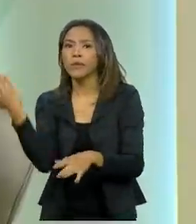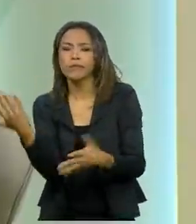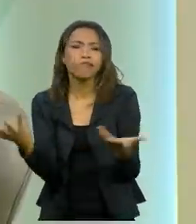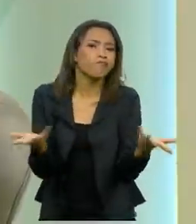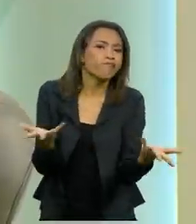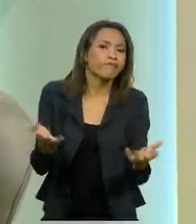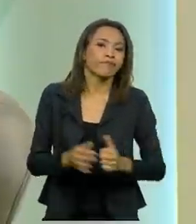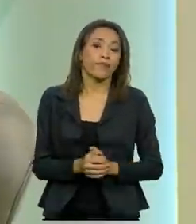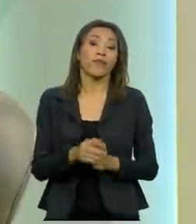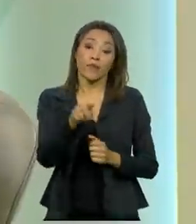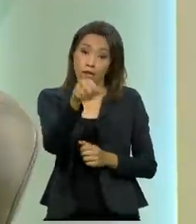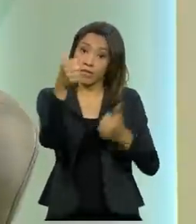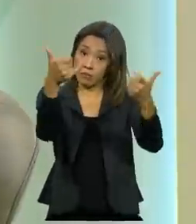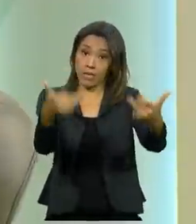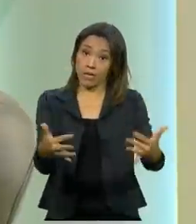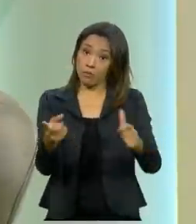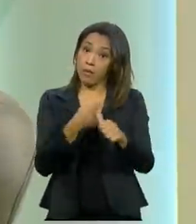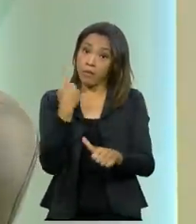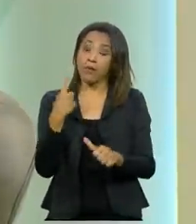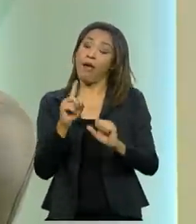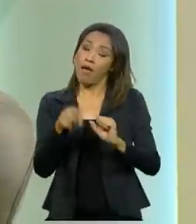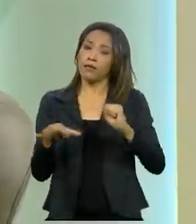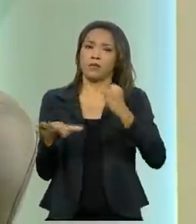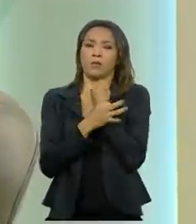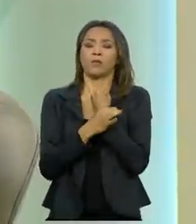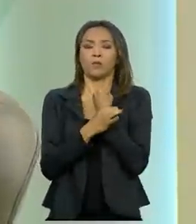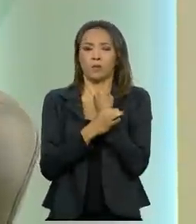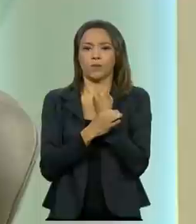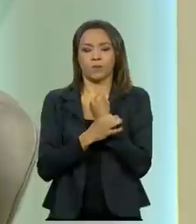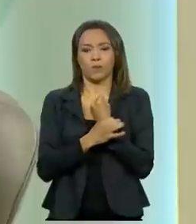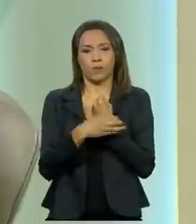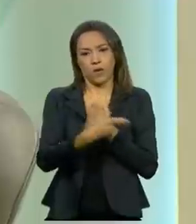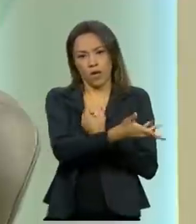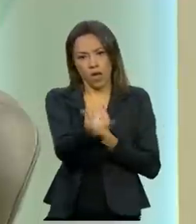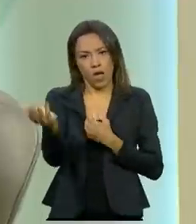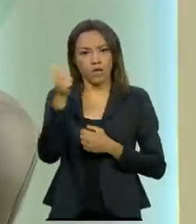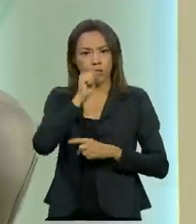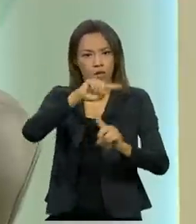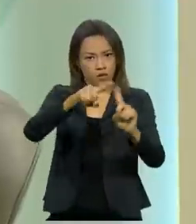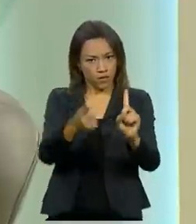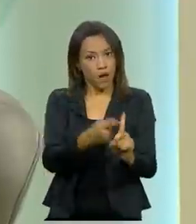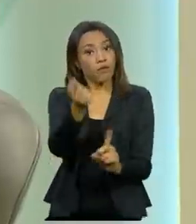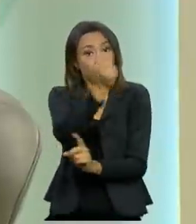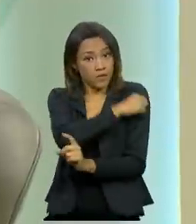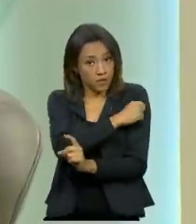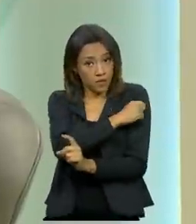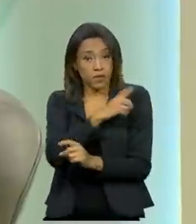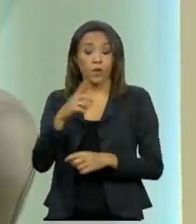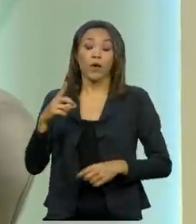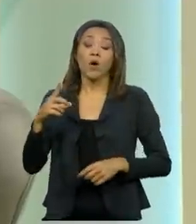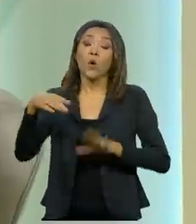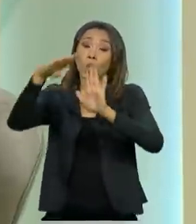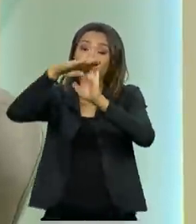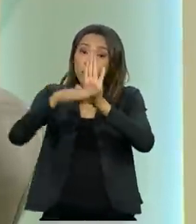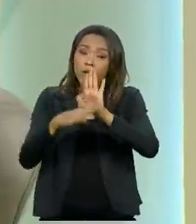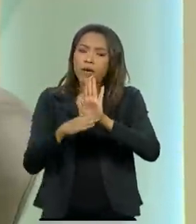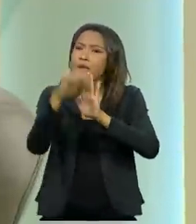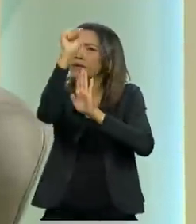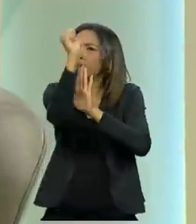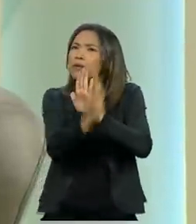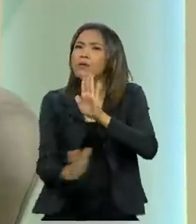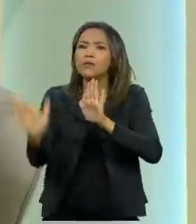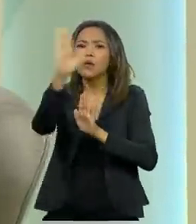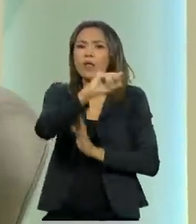vacinar as gestantes. Isso é bom que se afirme, fui atestado aqui pelos especialistas. O Programa Nacional de Imunização já